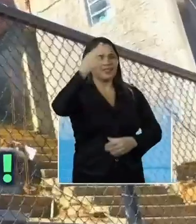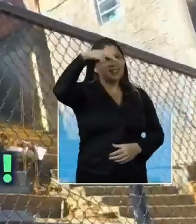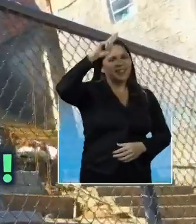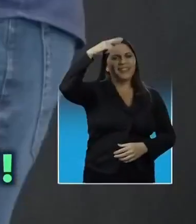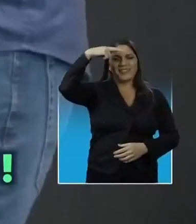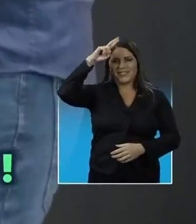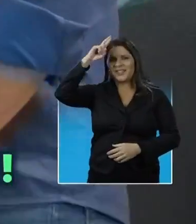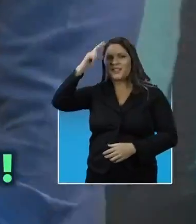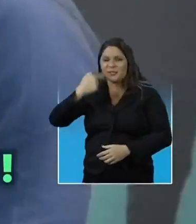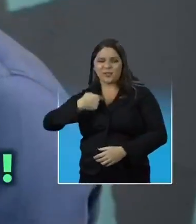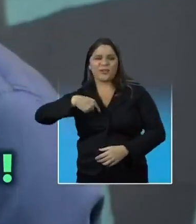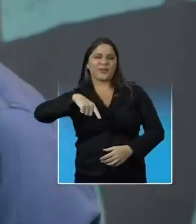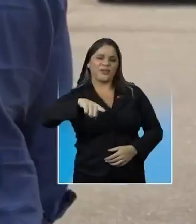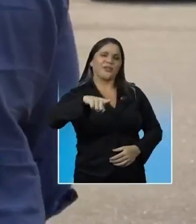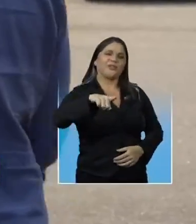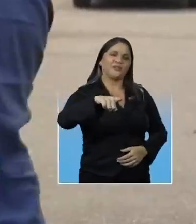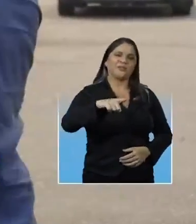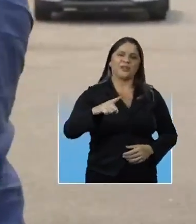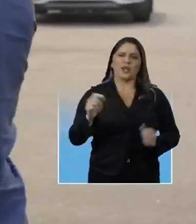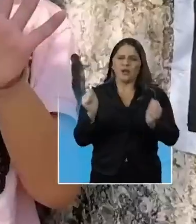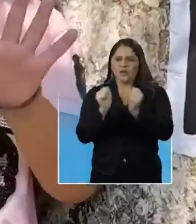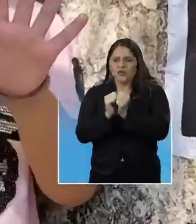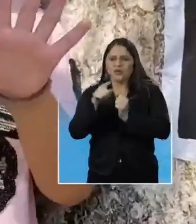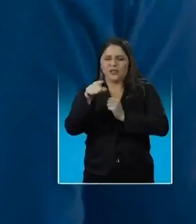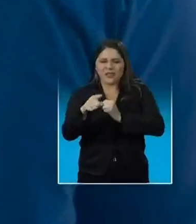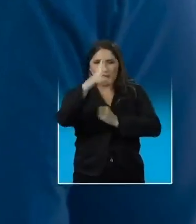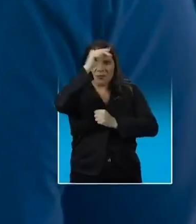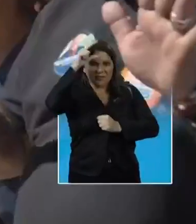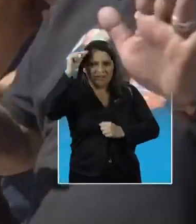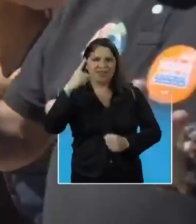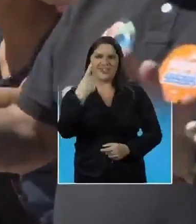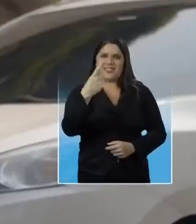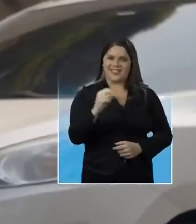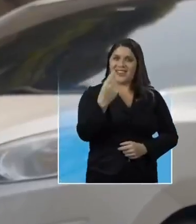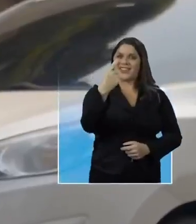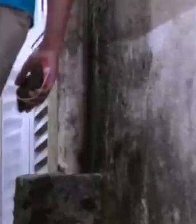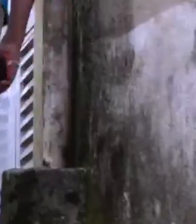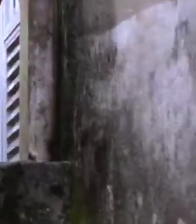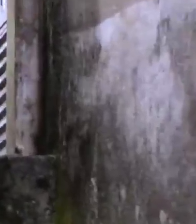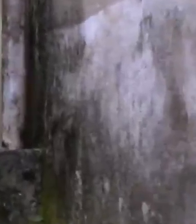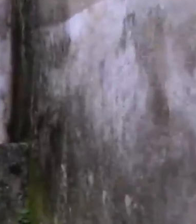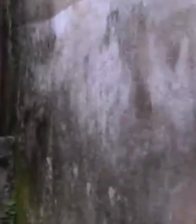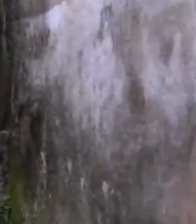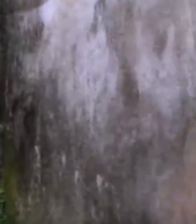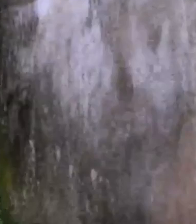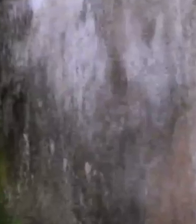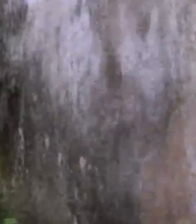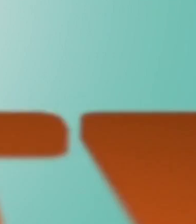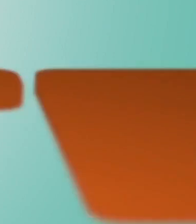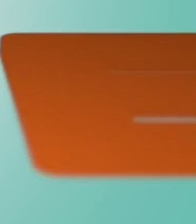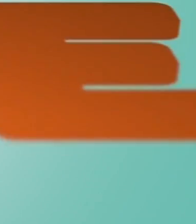com Rogério que eu vou. Estamos com o senhor, prefeito. 10, 10, 10, 10, 10.